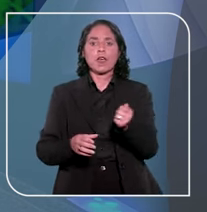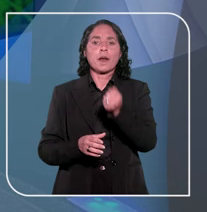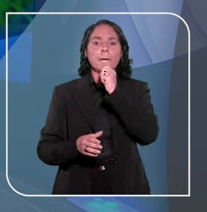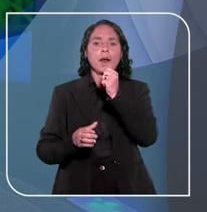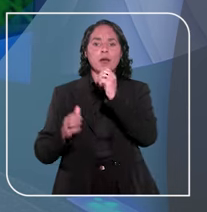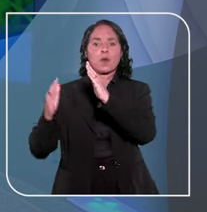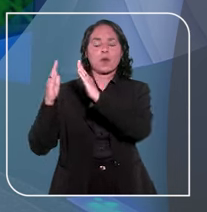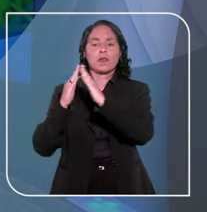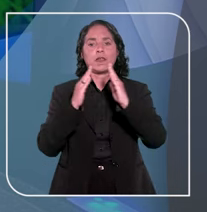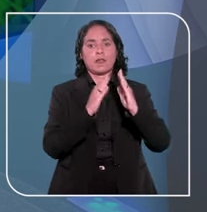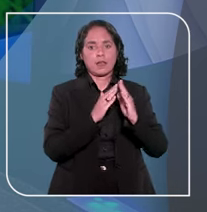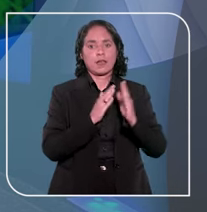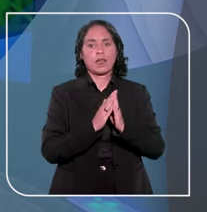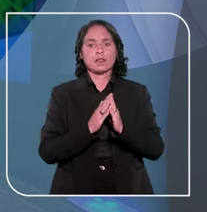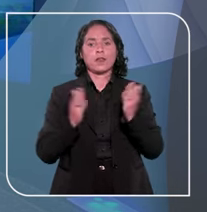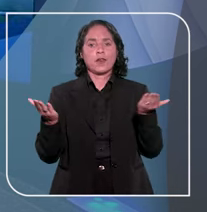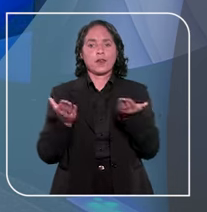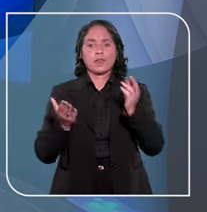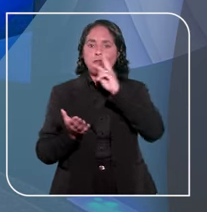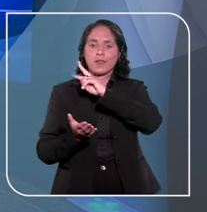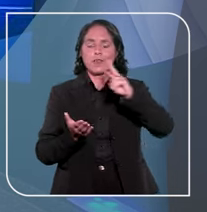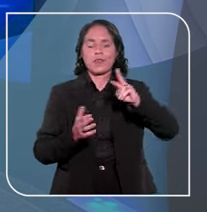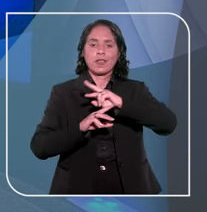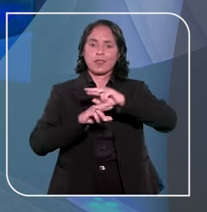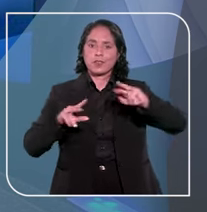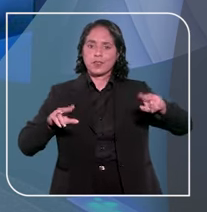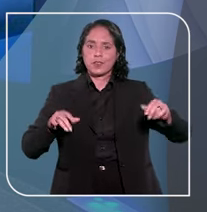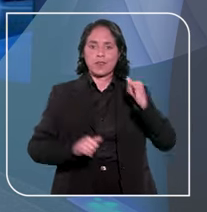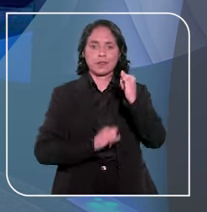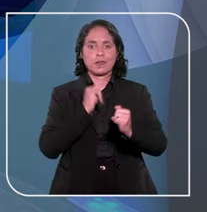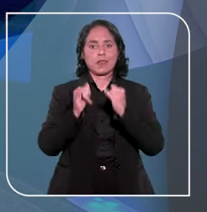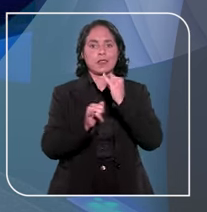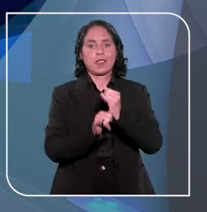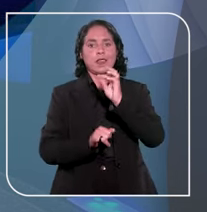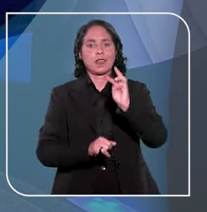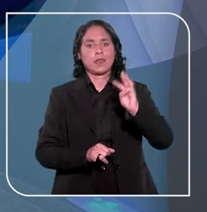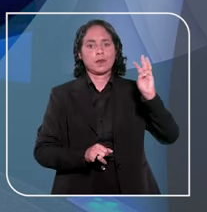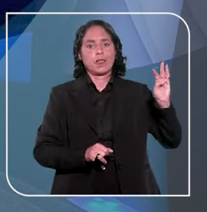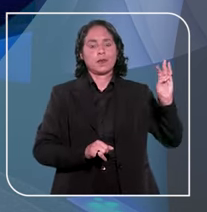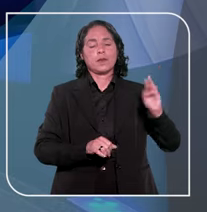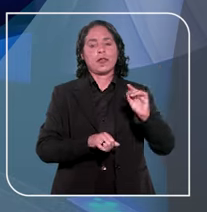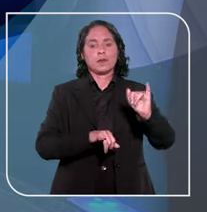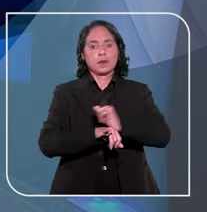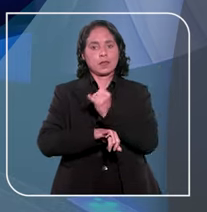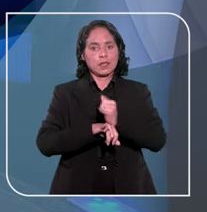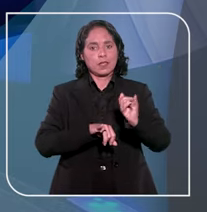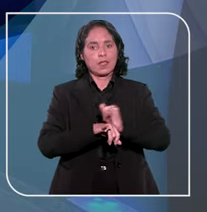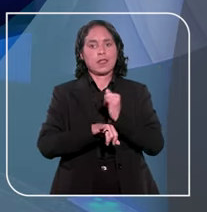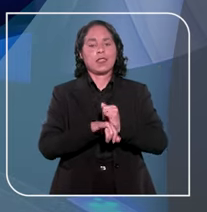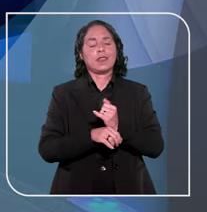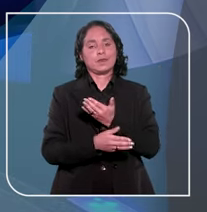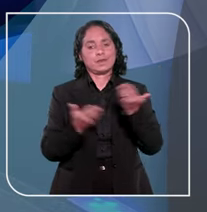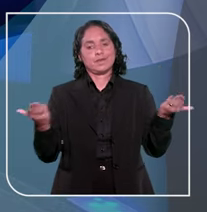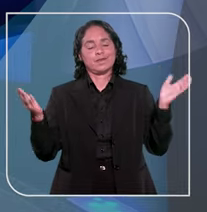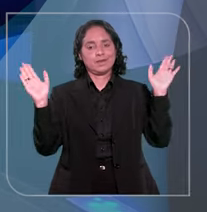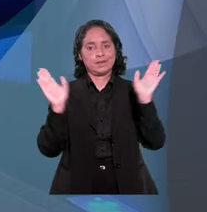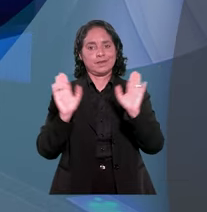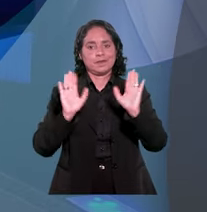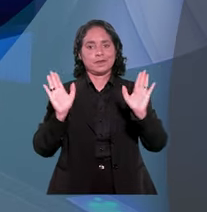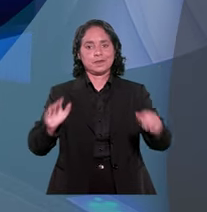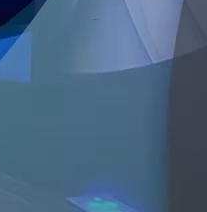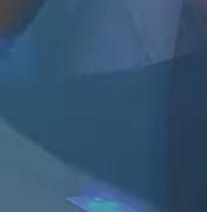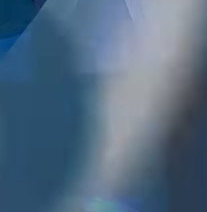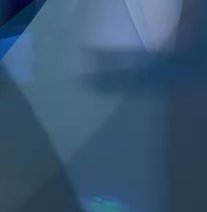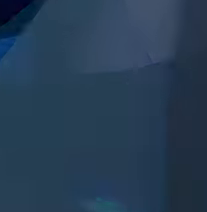maconha no quintal de casa. Você confere outras notícias no site do STJ e nas nossas redes sociais. Até a